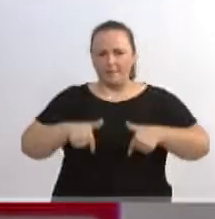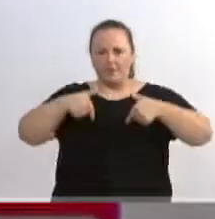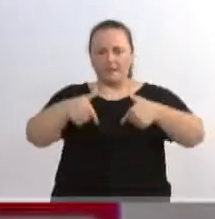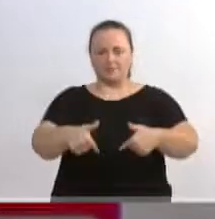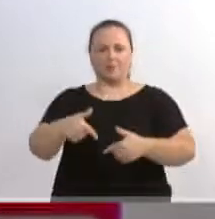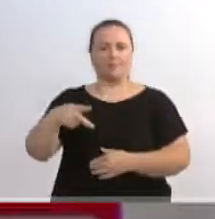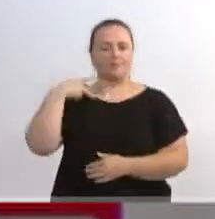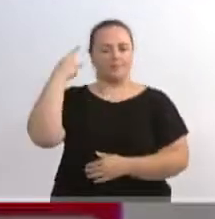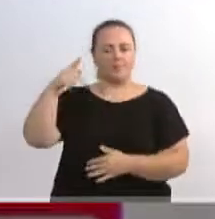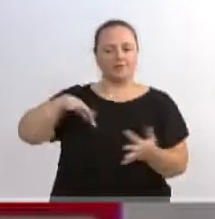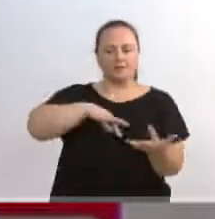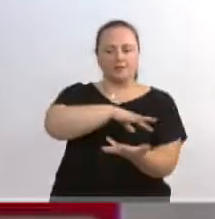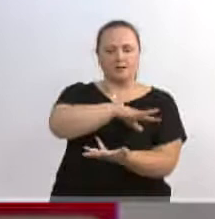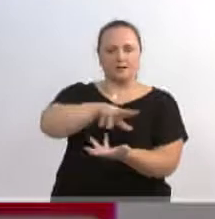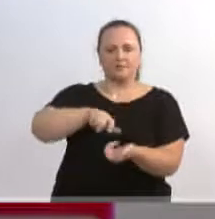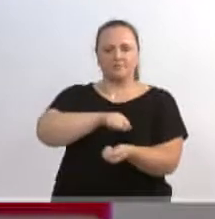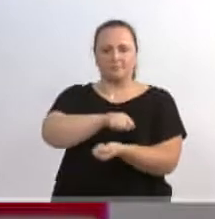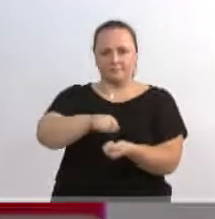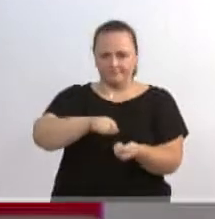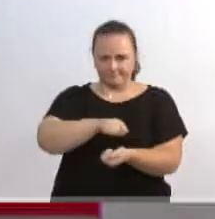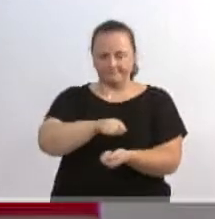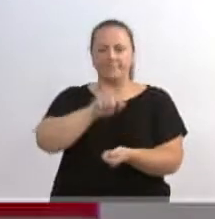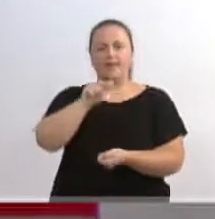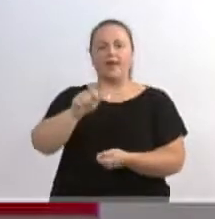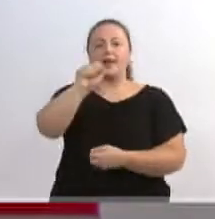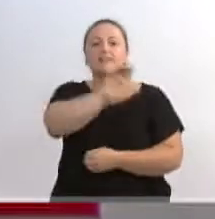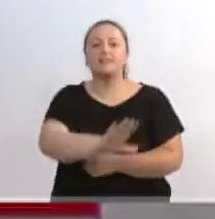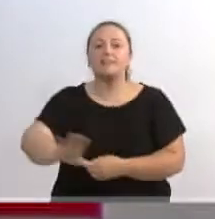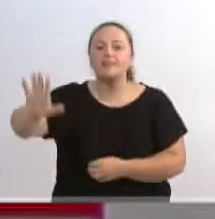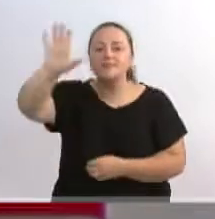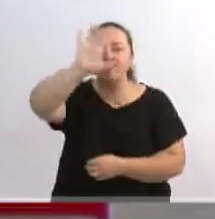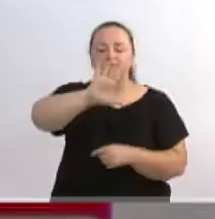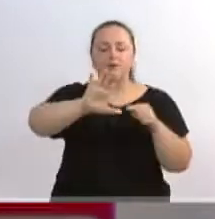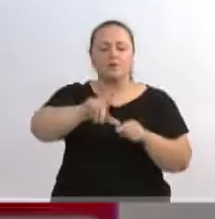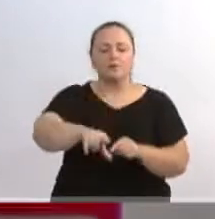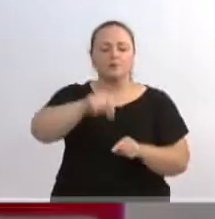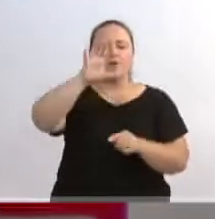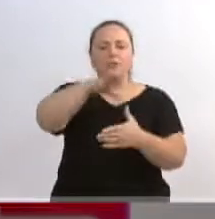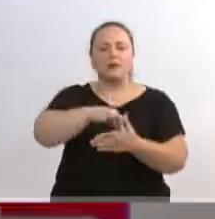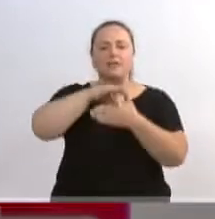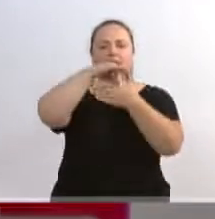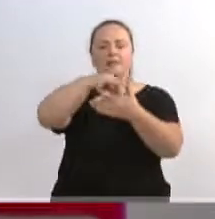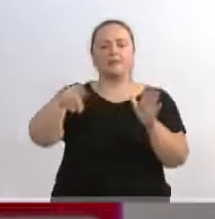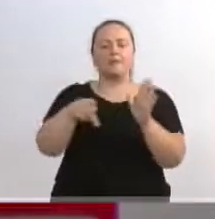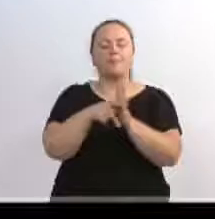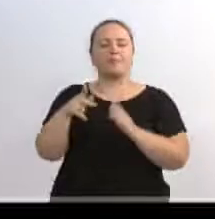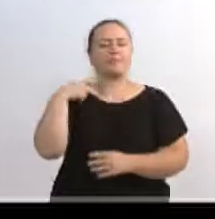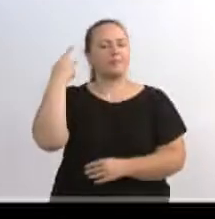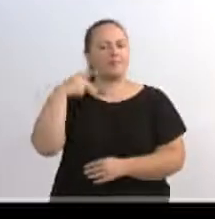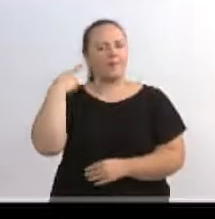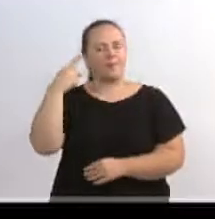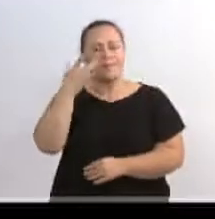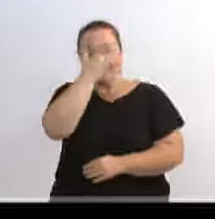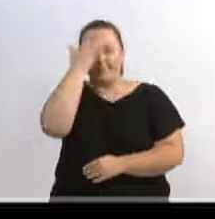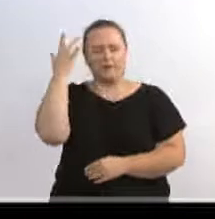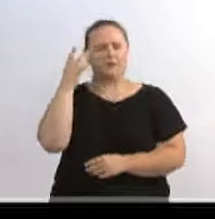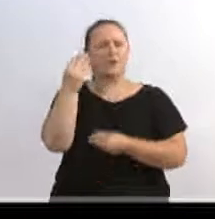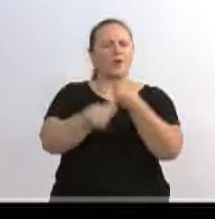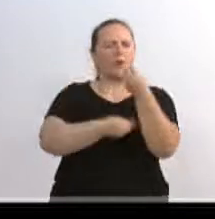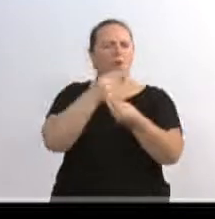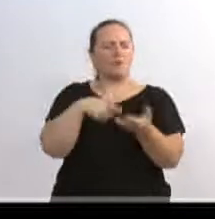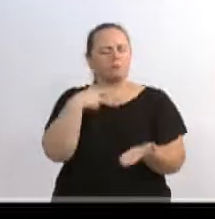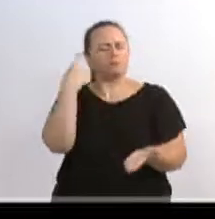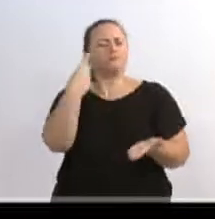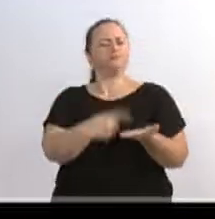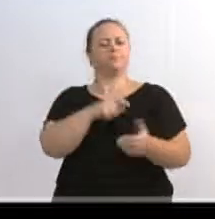Sustentabilidade, o RAPS, que é um programa nacional que seleciona lideranças políticas pessoas que estão comprometidas com a reconstrução